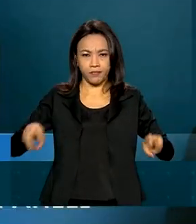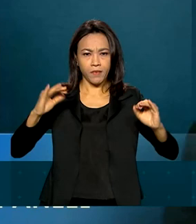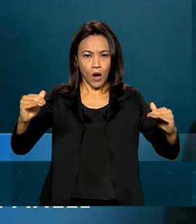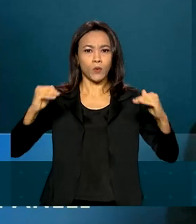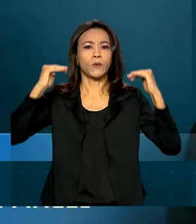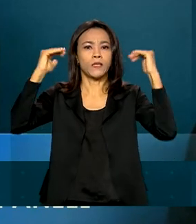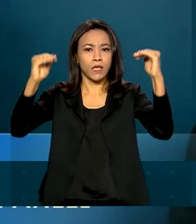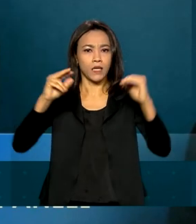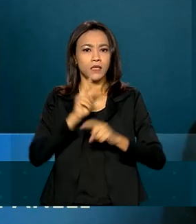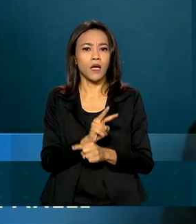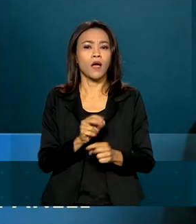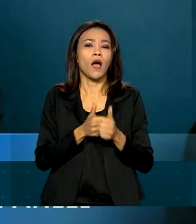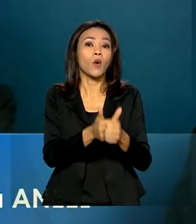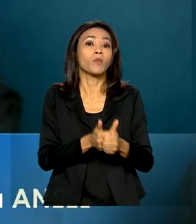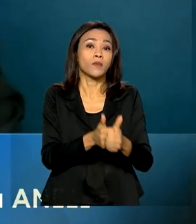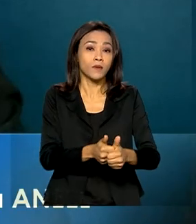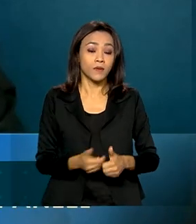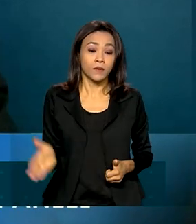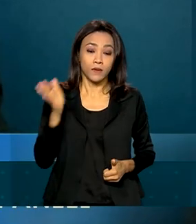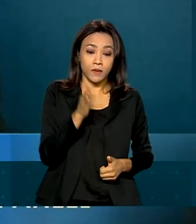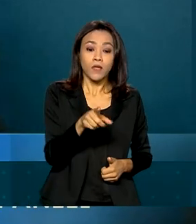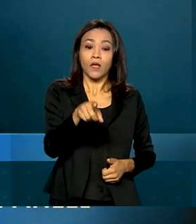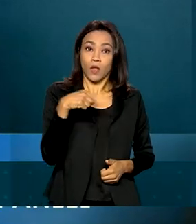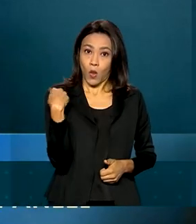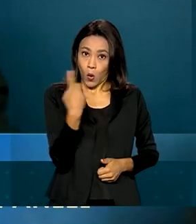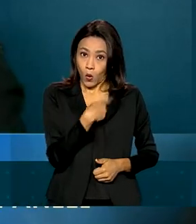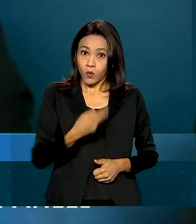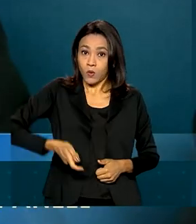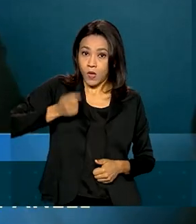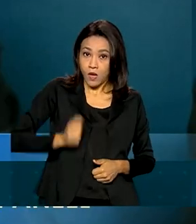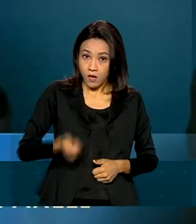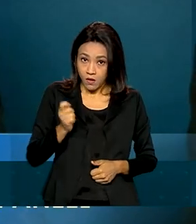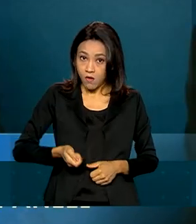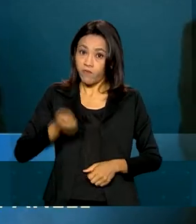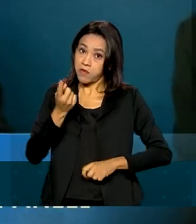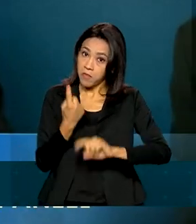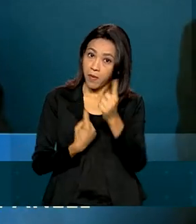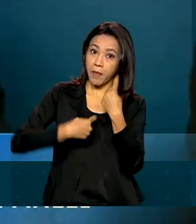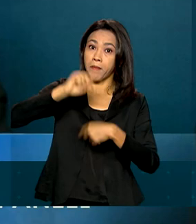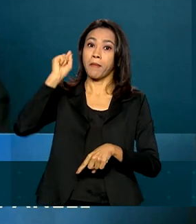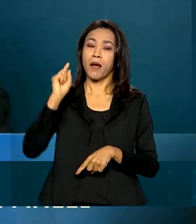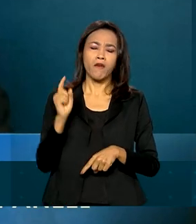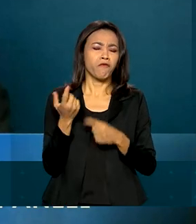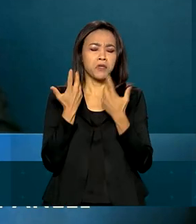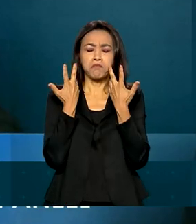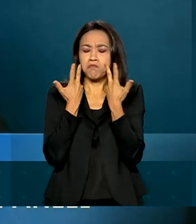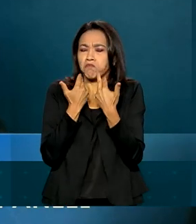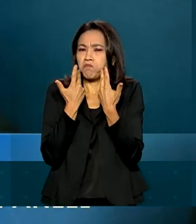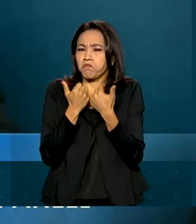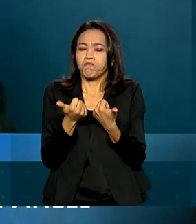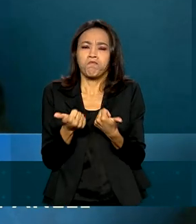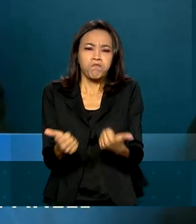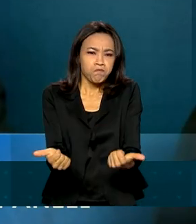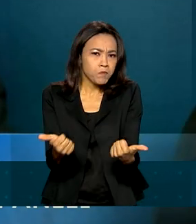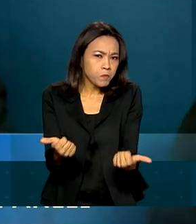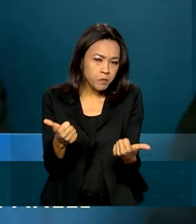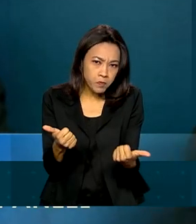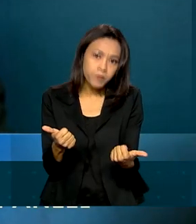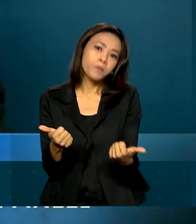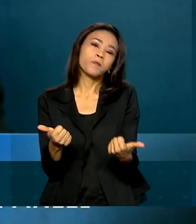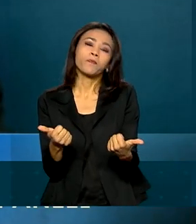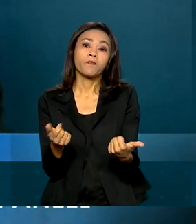A nossa avaliação foi um leilão muito bem sucedido. Haja vista que realizado com tranquilidade, dentro da normalidade.